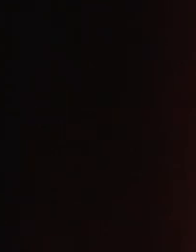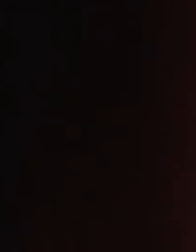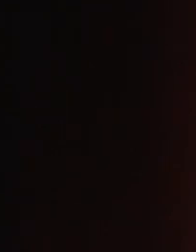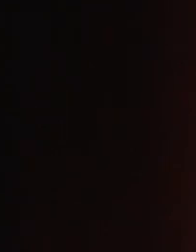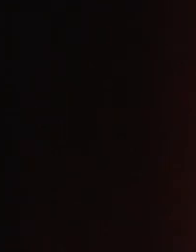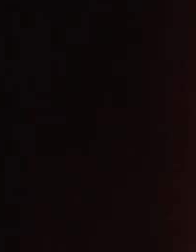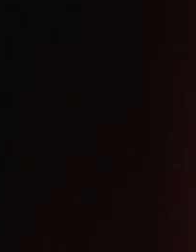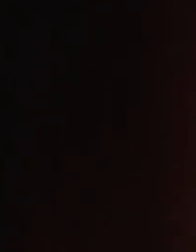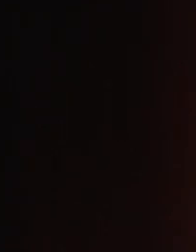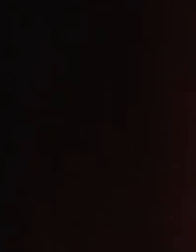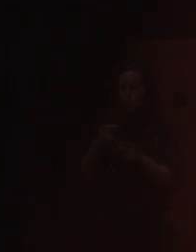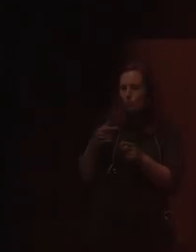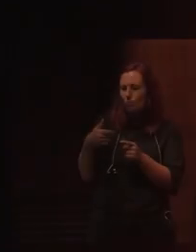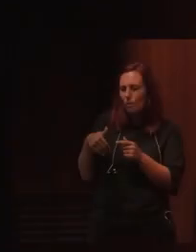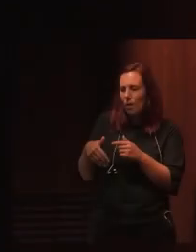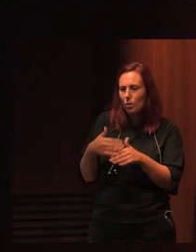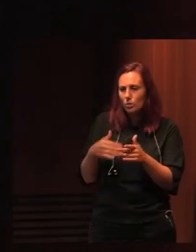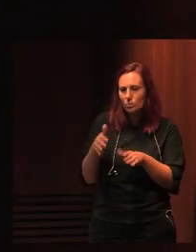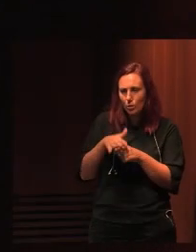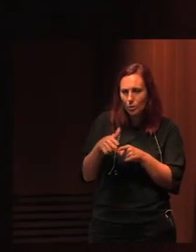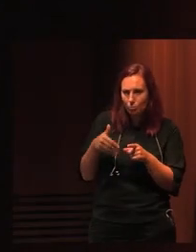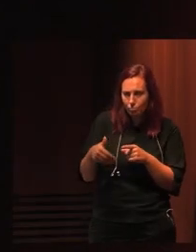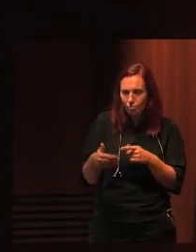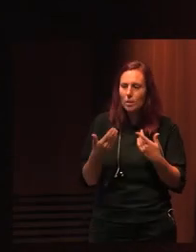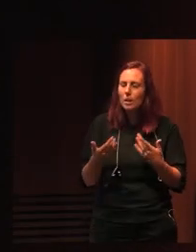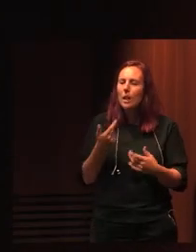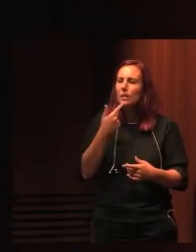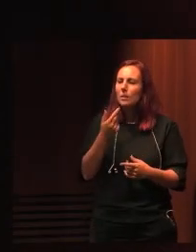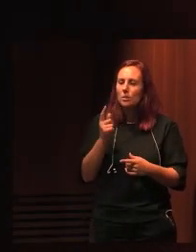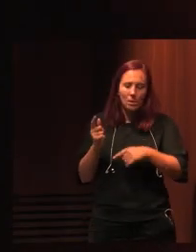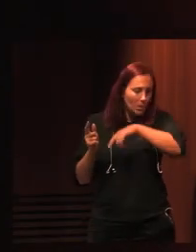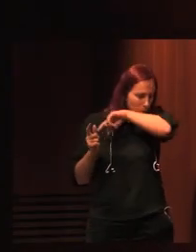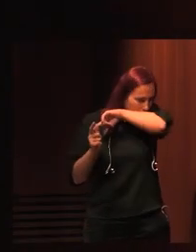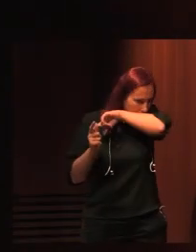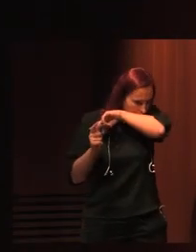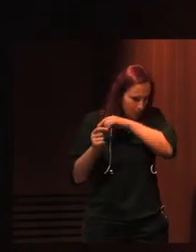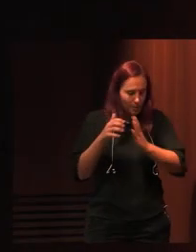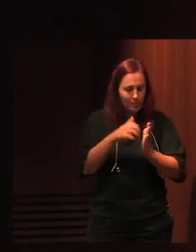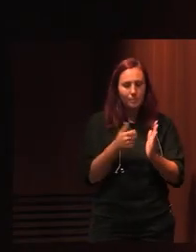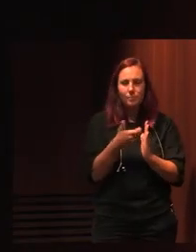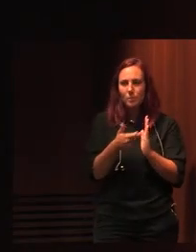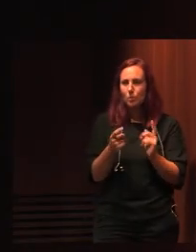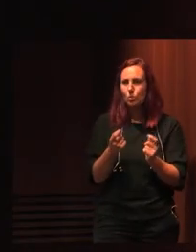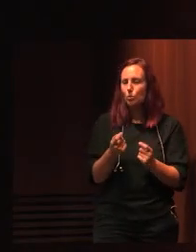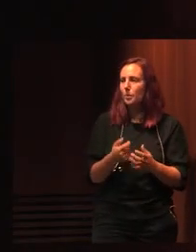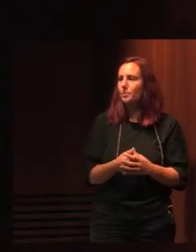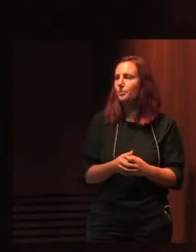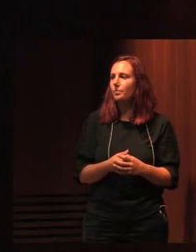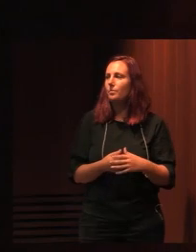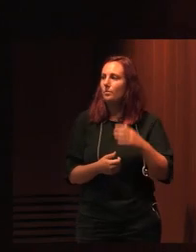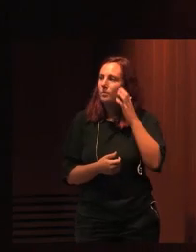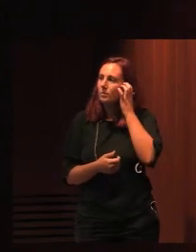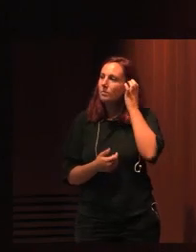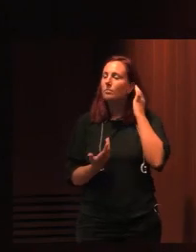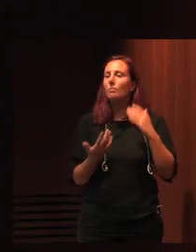o que se vai passar aqui hoje, a certa altura diz-te o seguinte, eu vou ler um pequeno excerto. Por